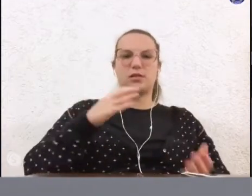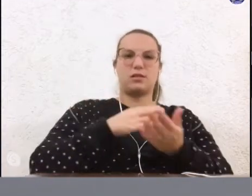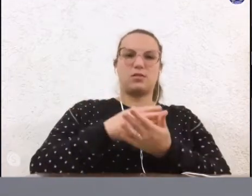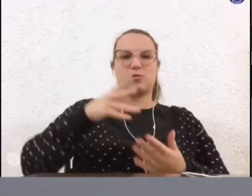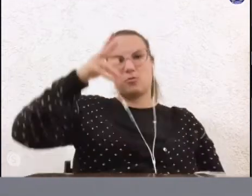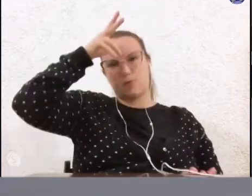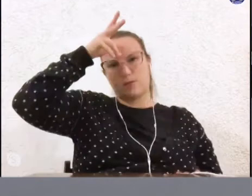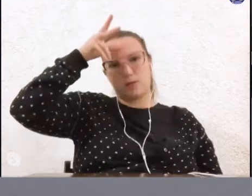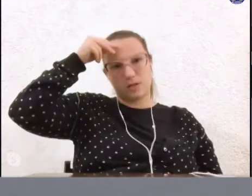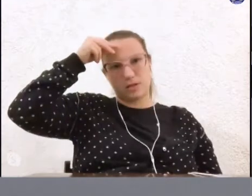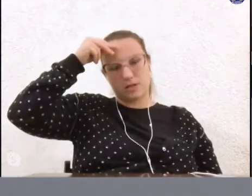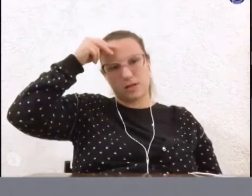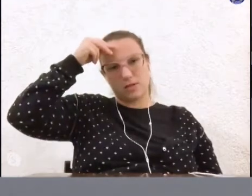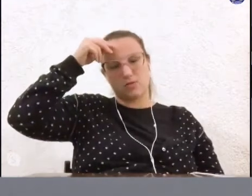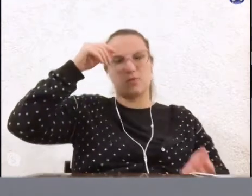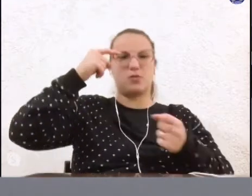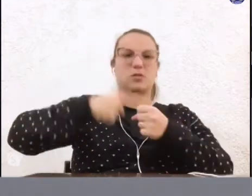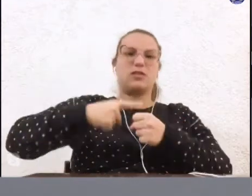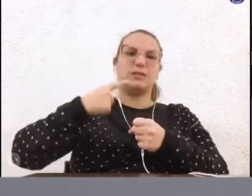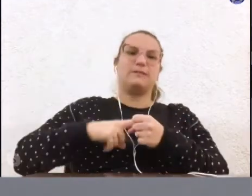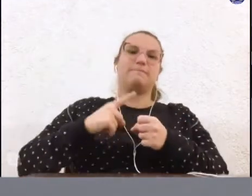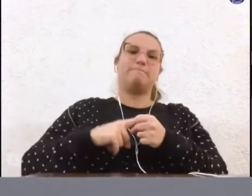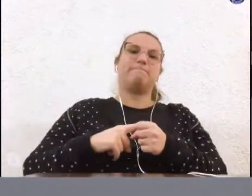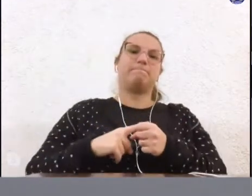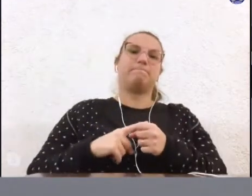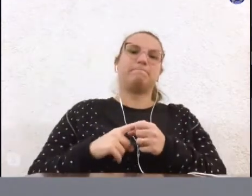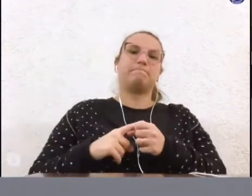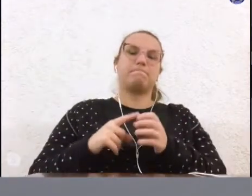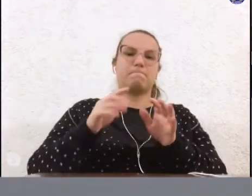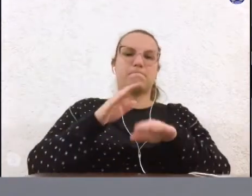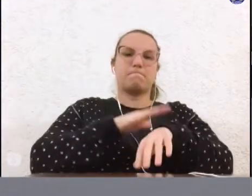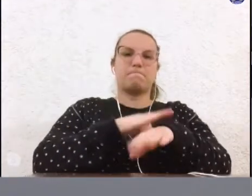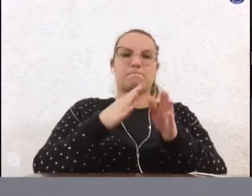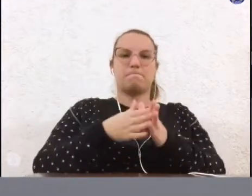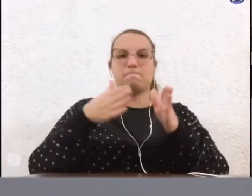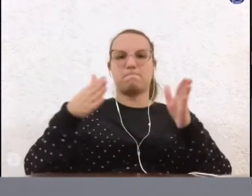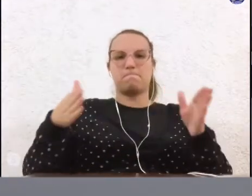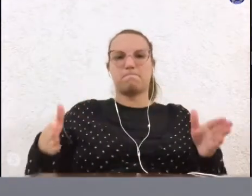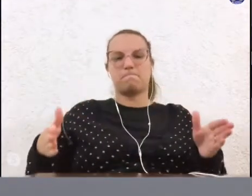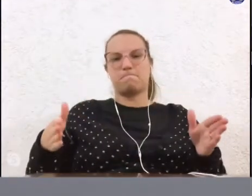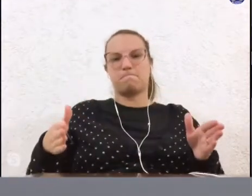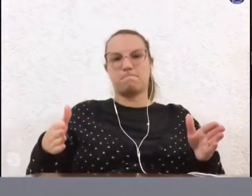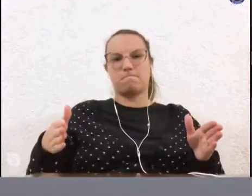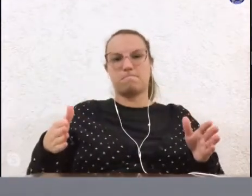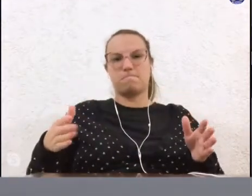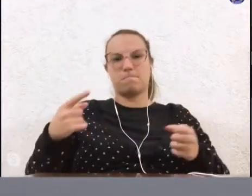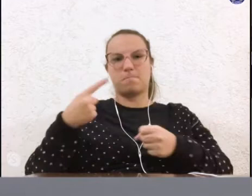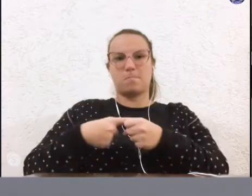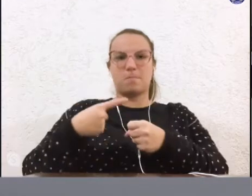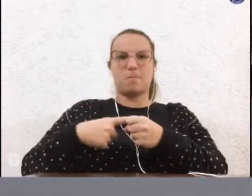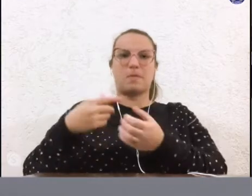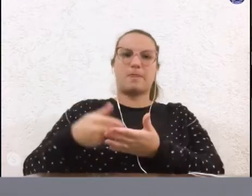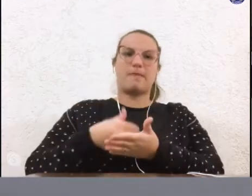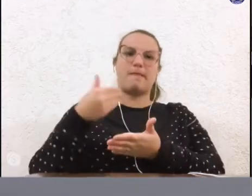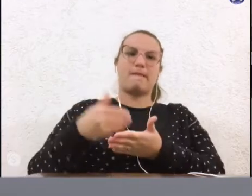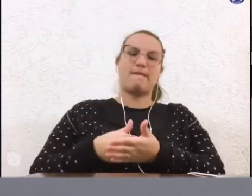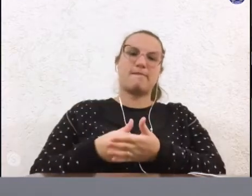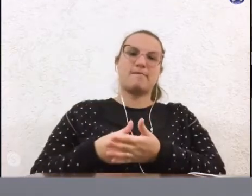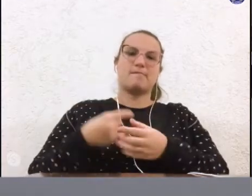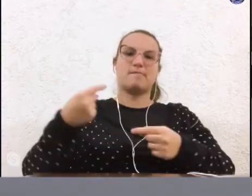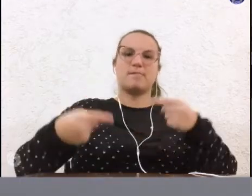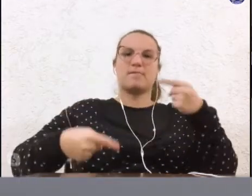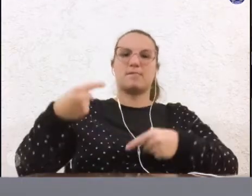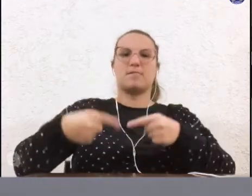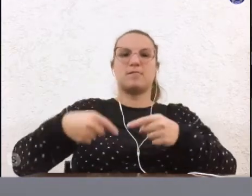municipal que dispõe sobre a delimitação dos perímetros urbano do município de Botucatu discussão votação